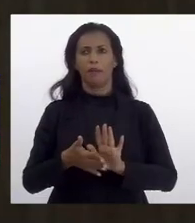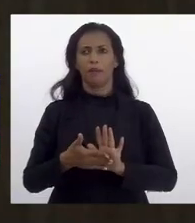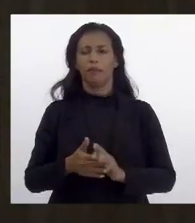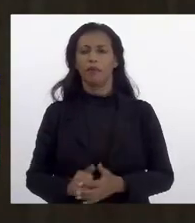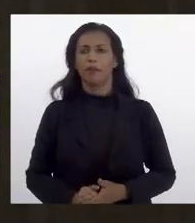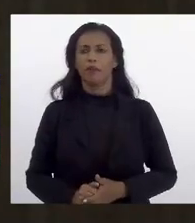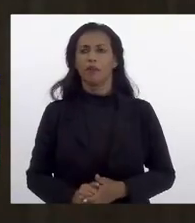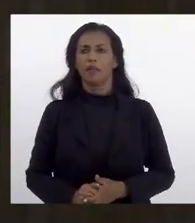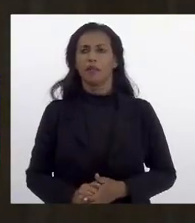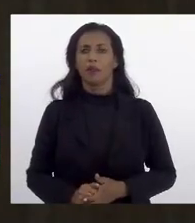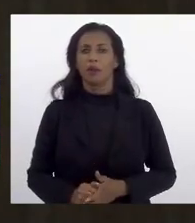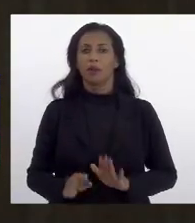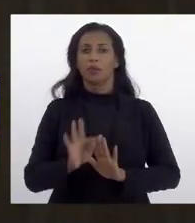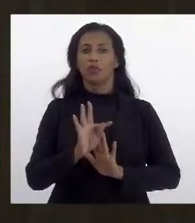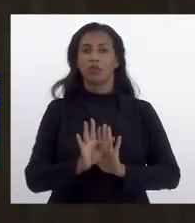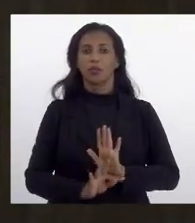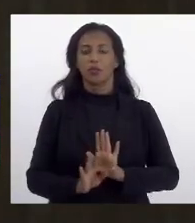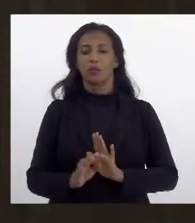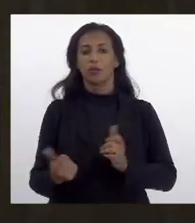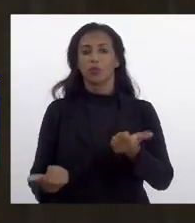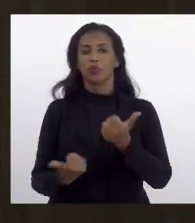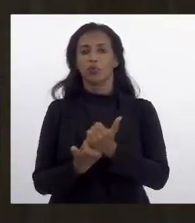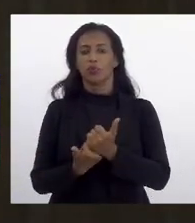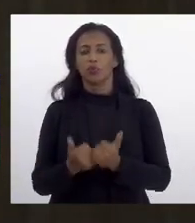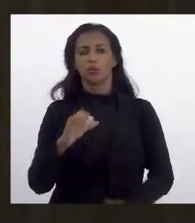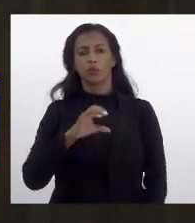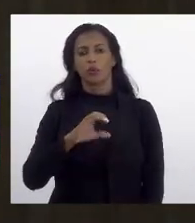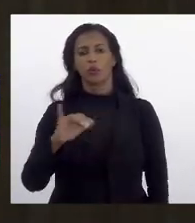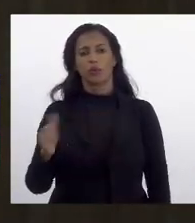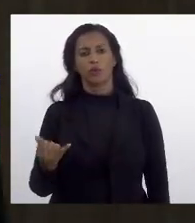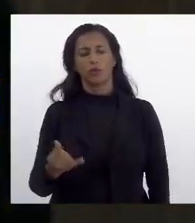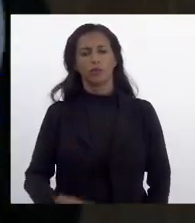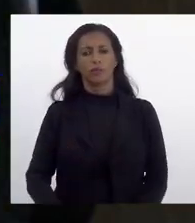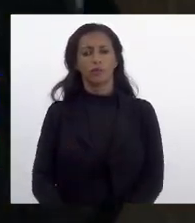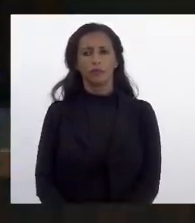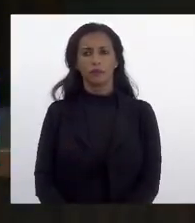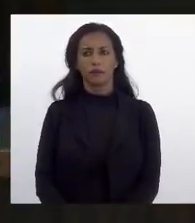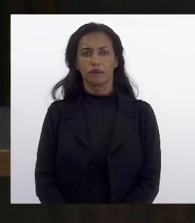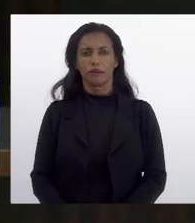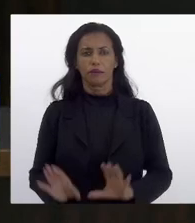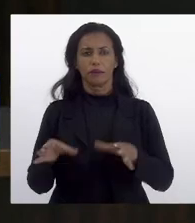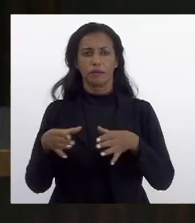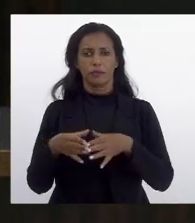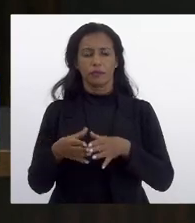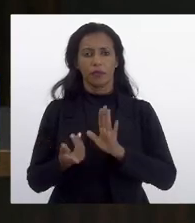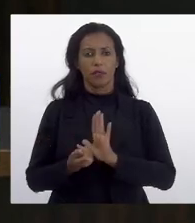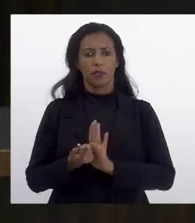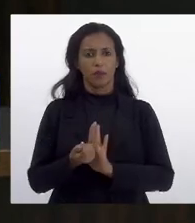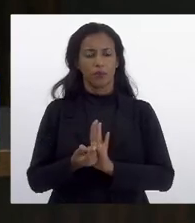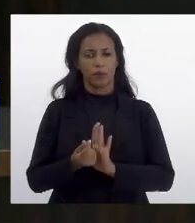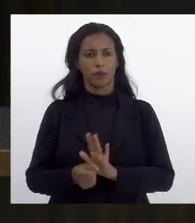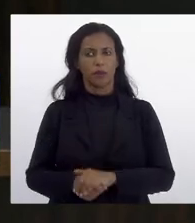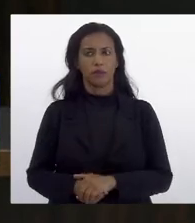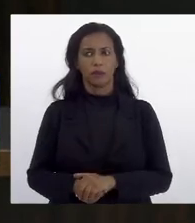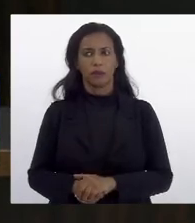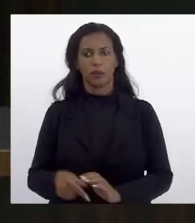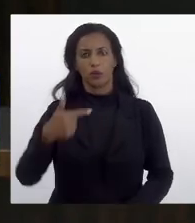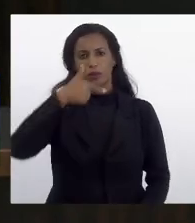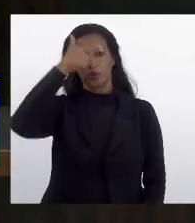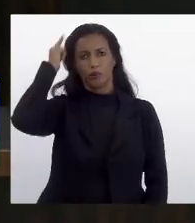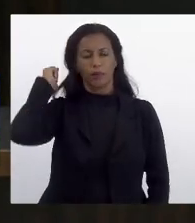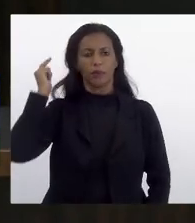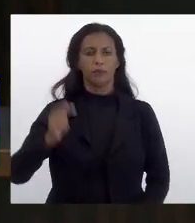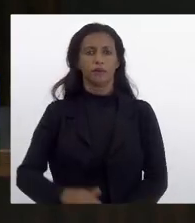é favorável nos termos do substitutivo da CCJ. Obrigado, deputado. Pela comissão de tributação, deputado Luiz Paulo.